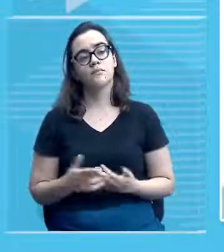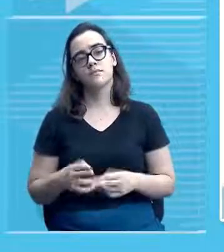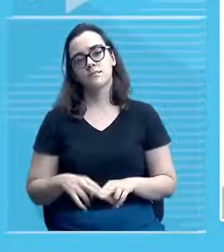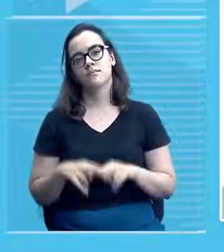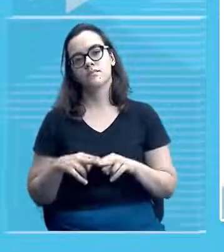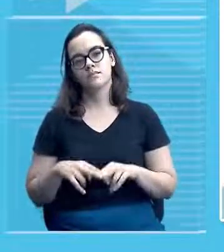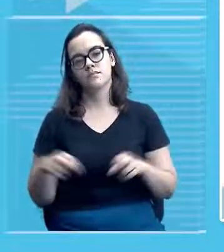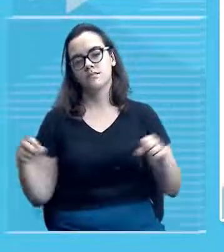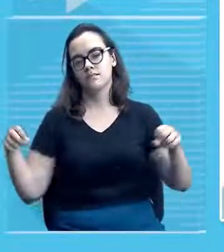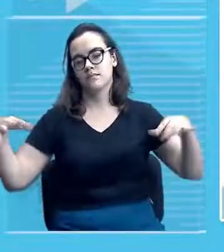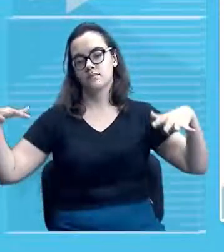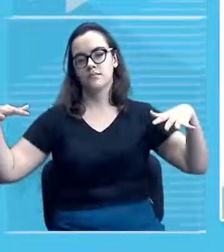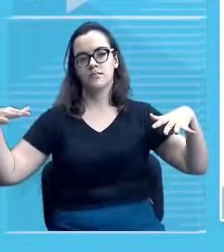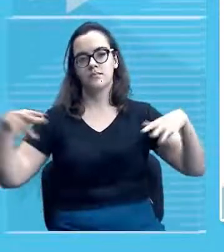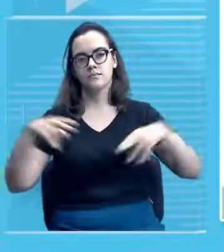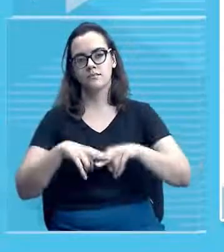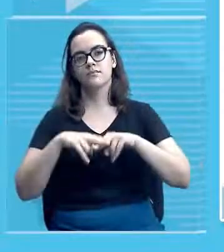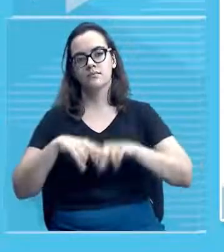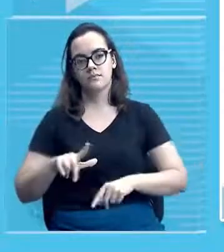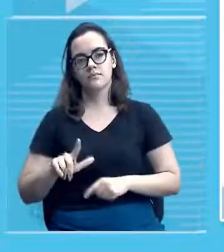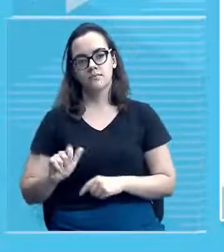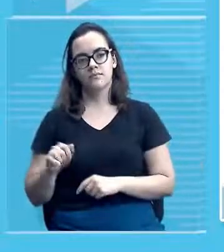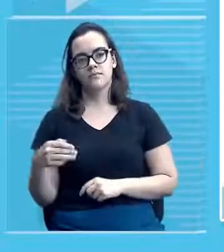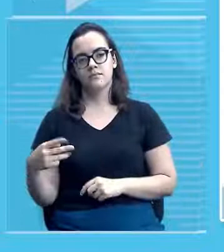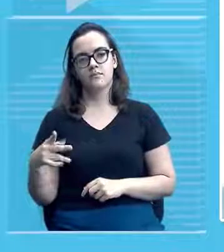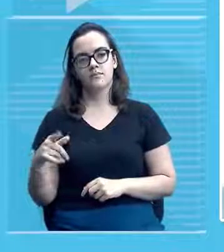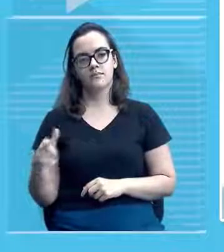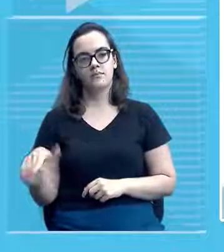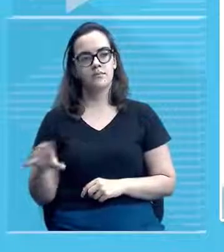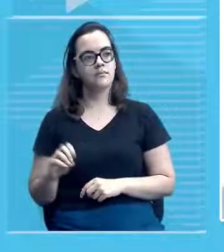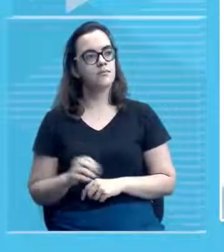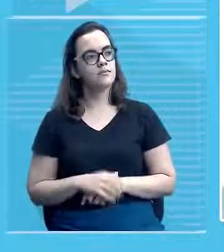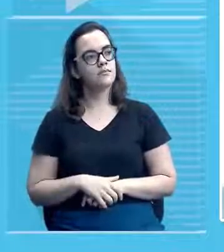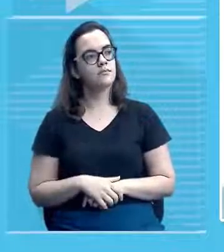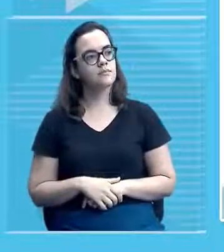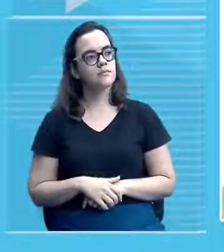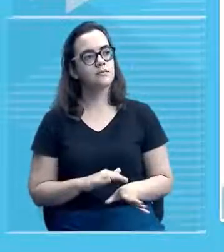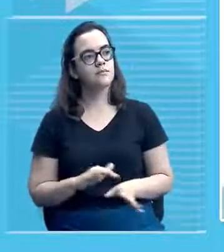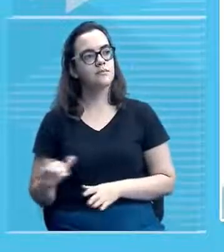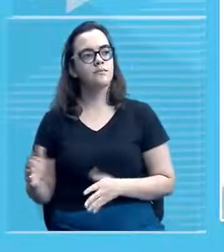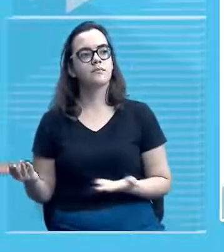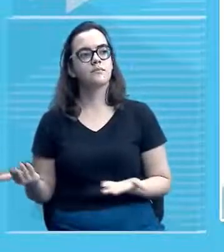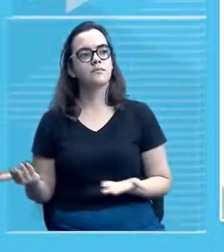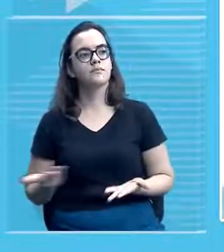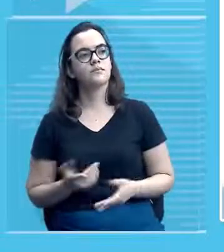nós podemos observar a parte mais interna a presença do museu né?